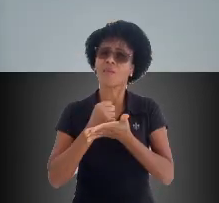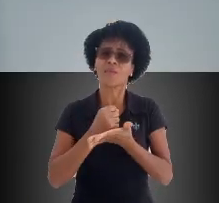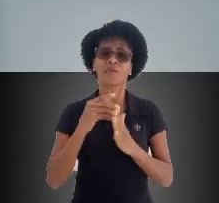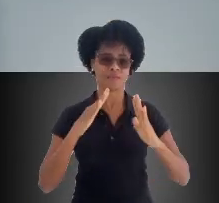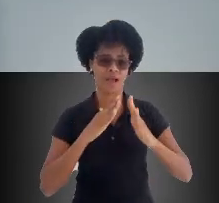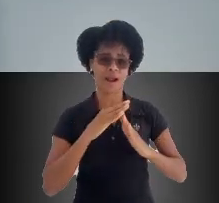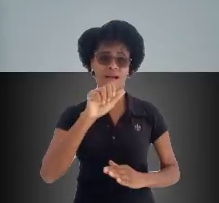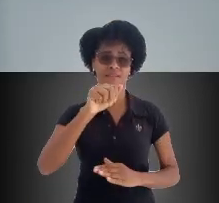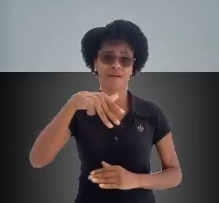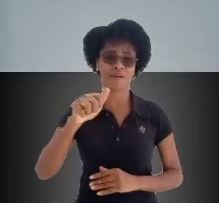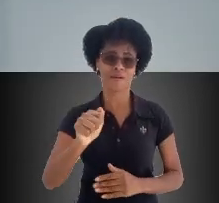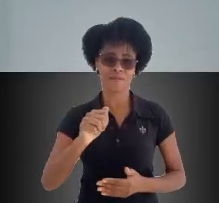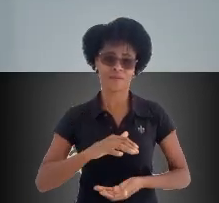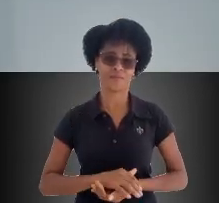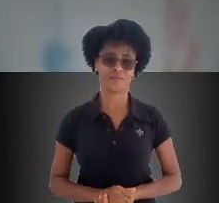Ama.